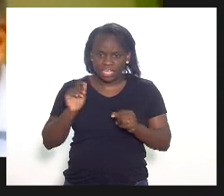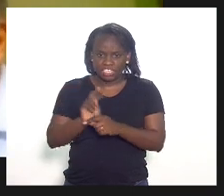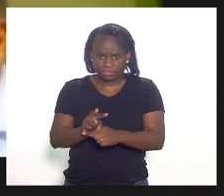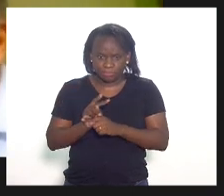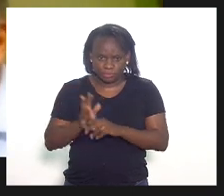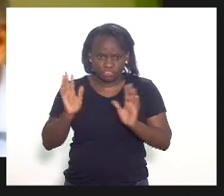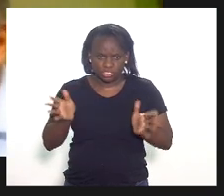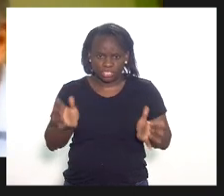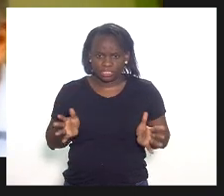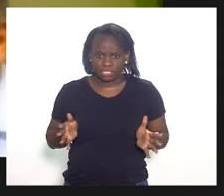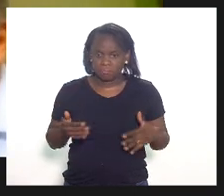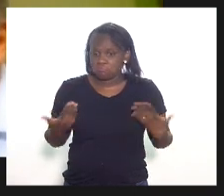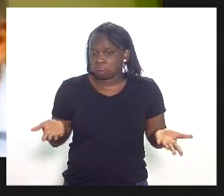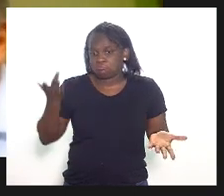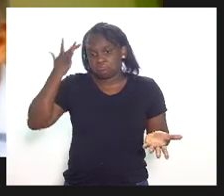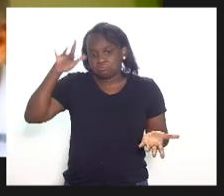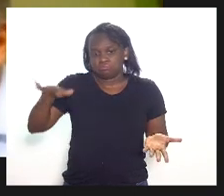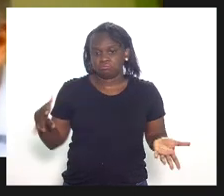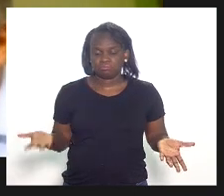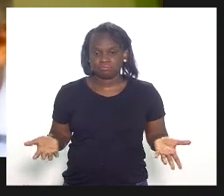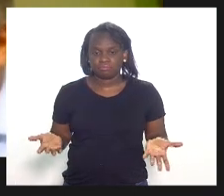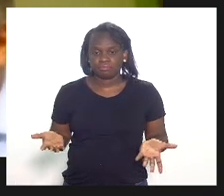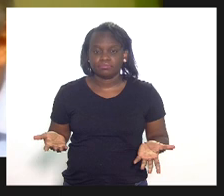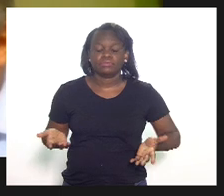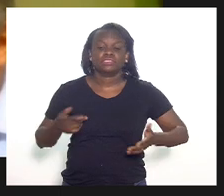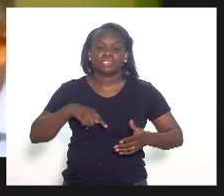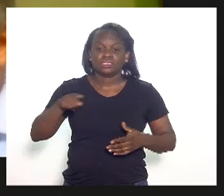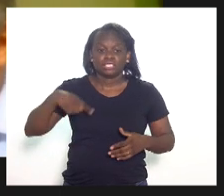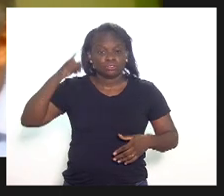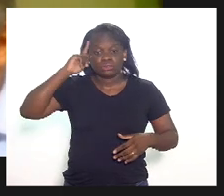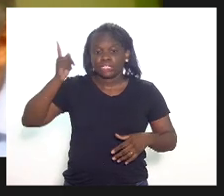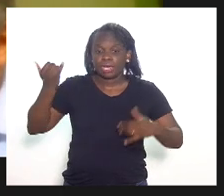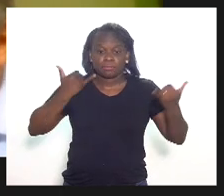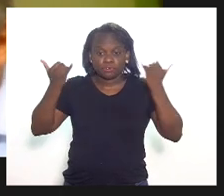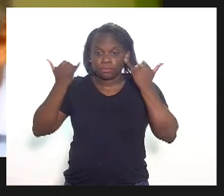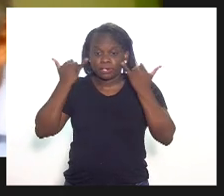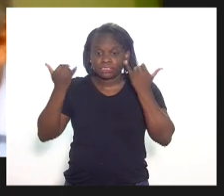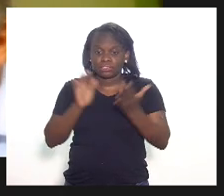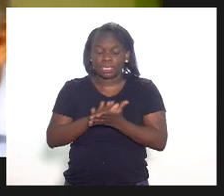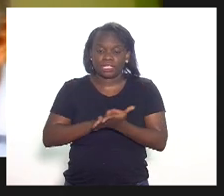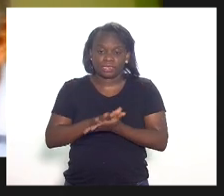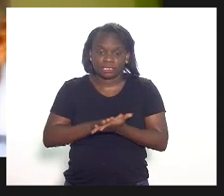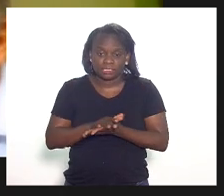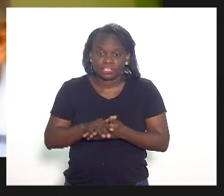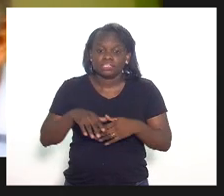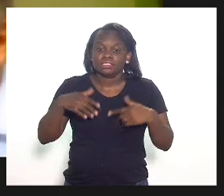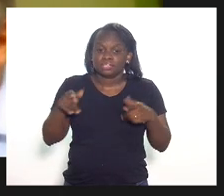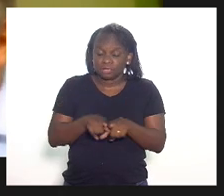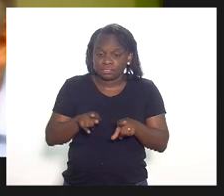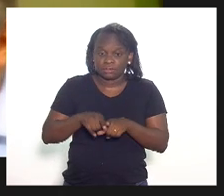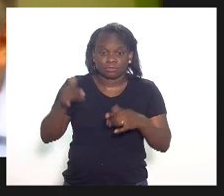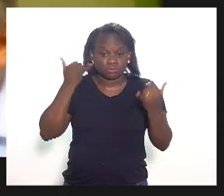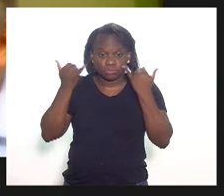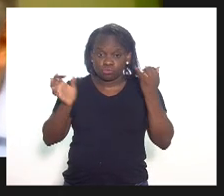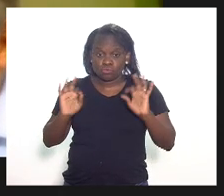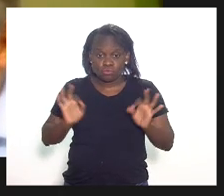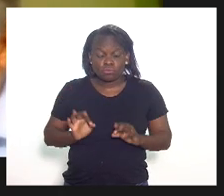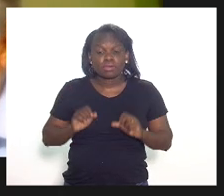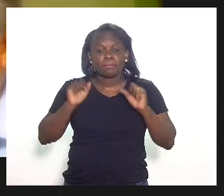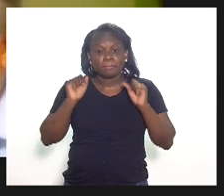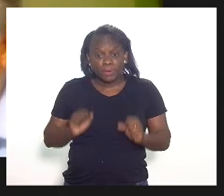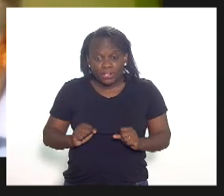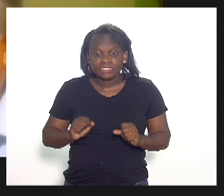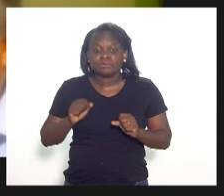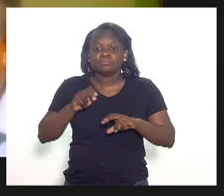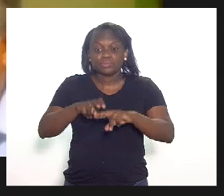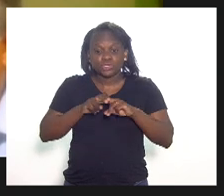empréstimos? Eu não sei, porque a gente não tem informação nenhuma. E se não tem, é porque provavelmente